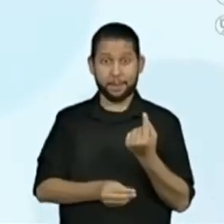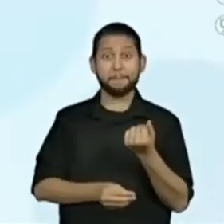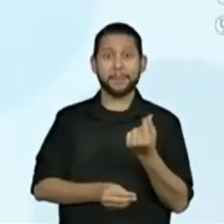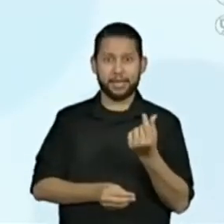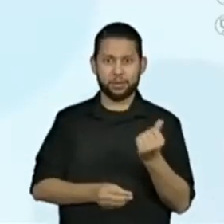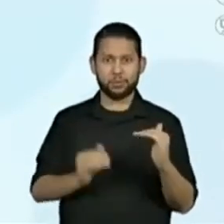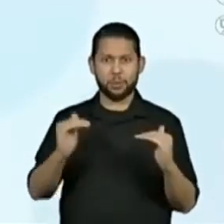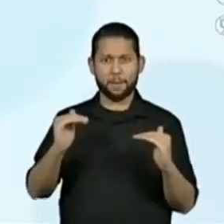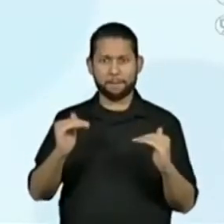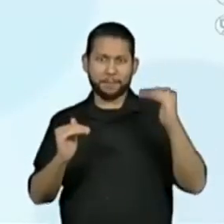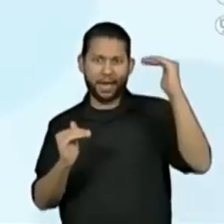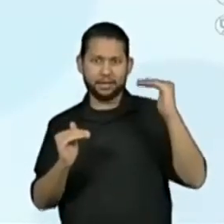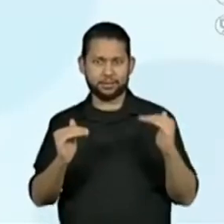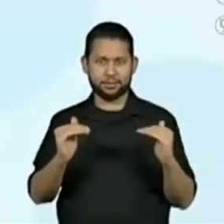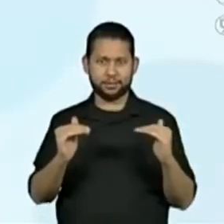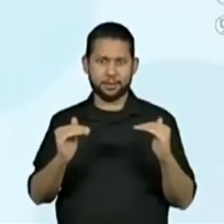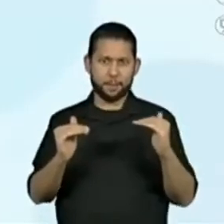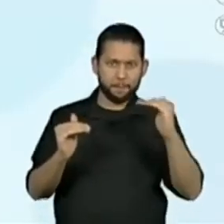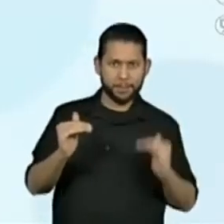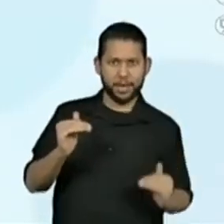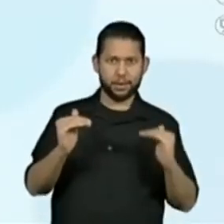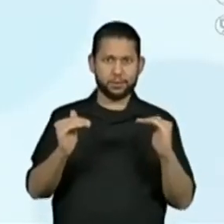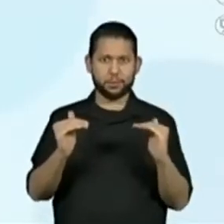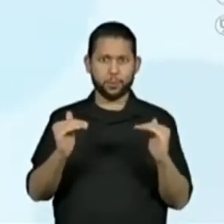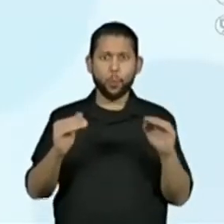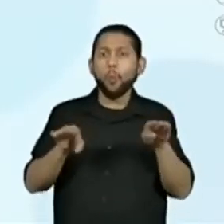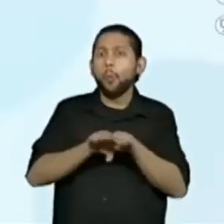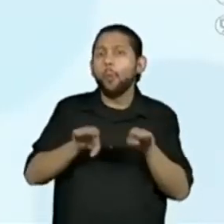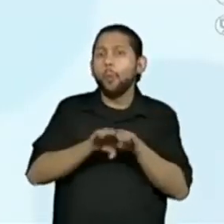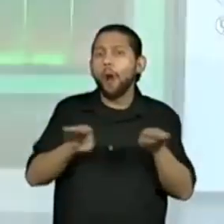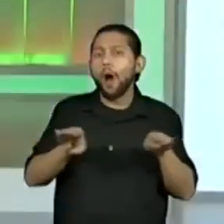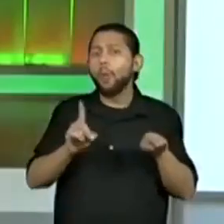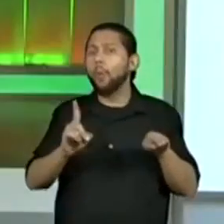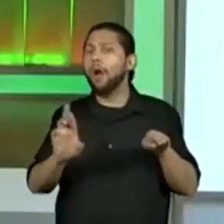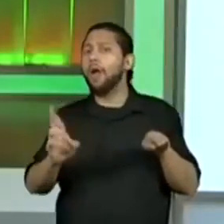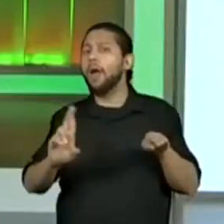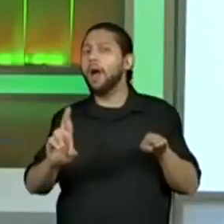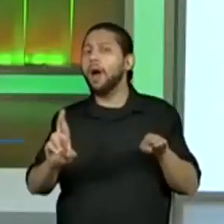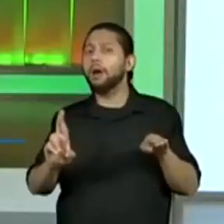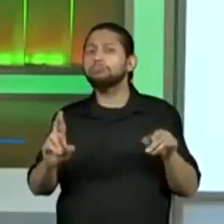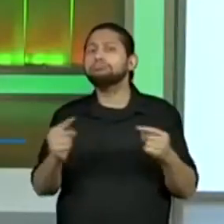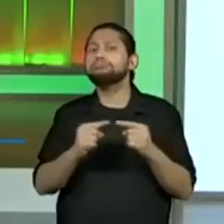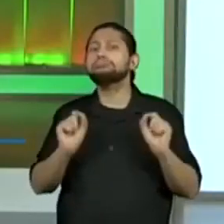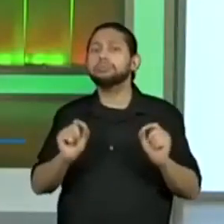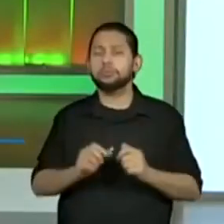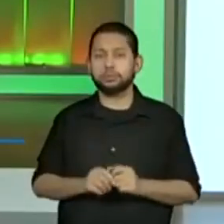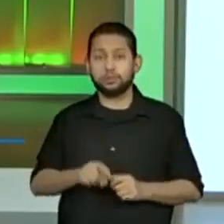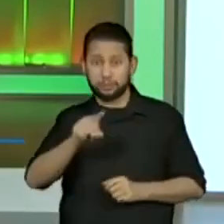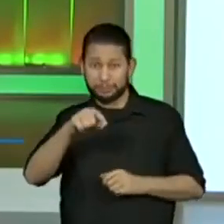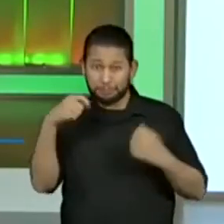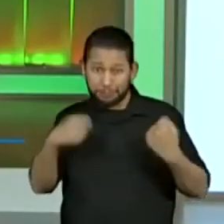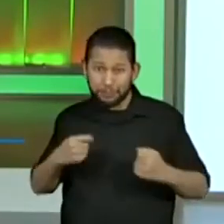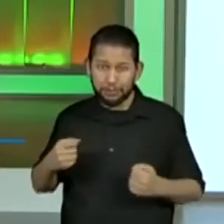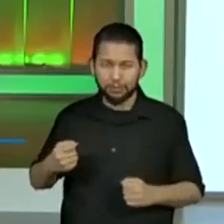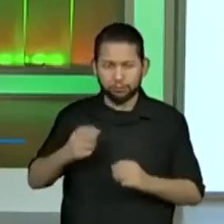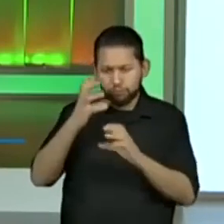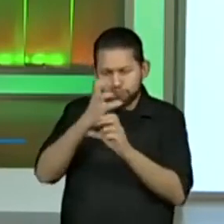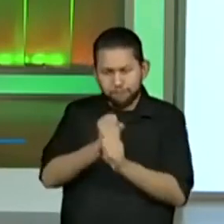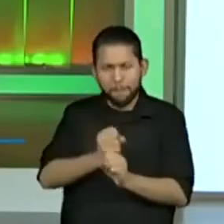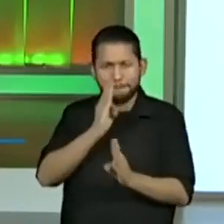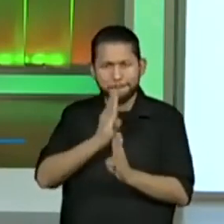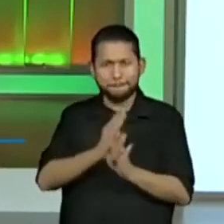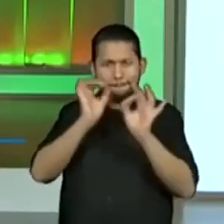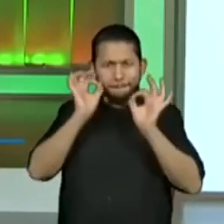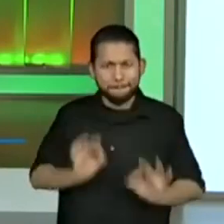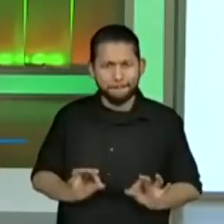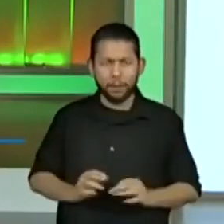Nesse caso, primeiro aqui para o professor, não precisa o valor exato nessa questão. Ele só